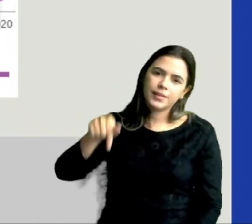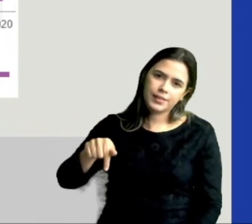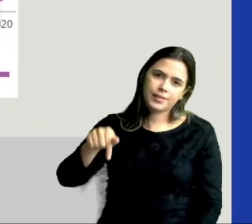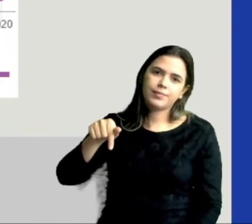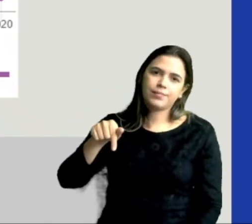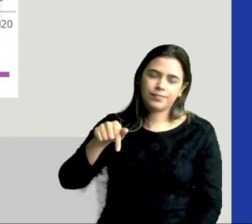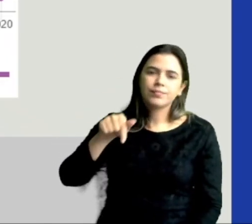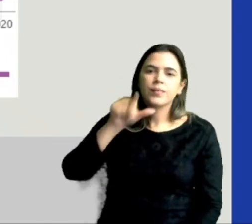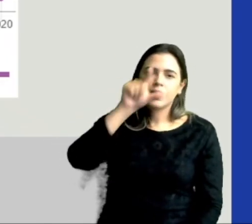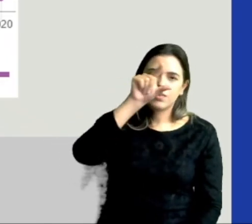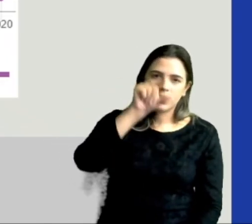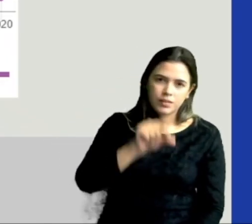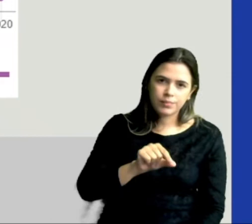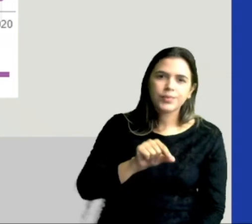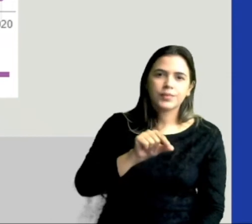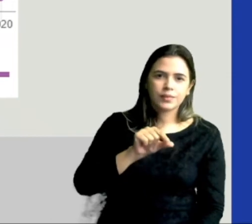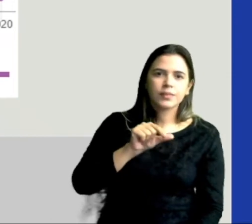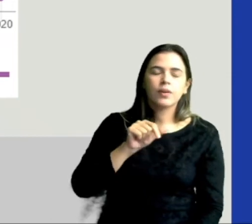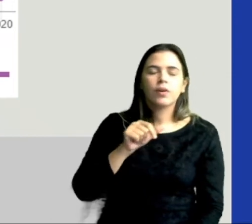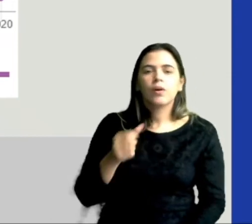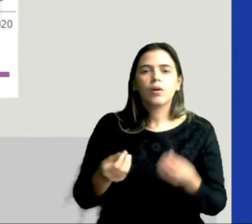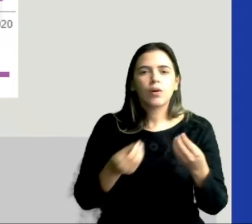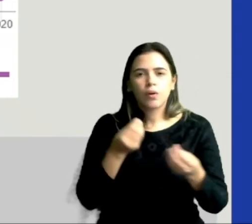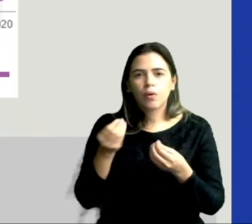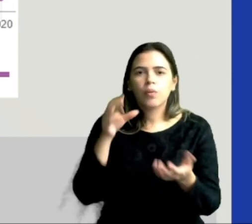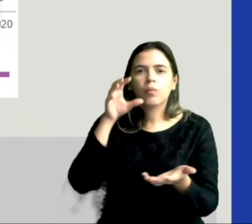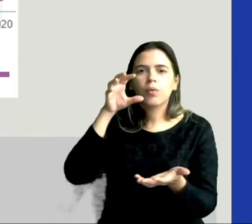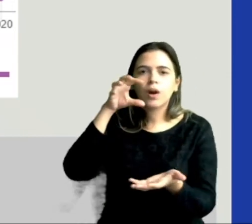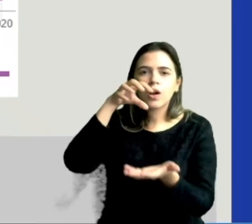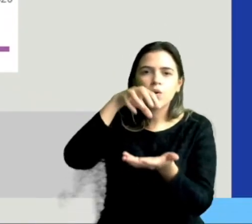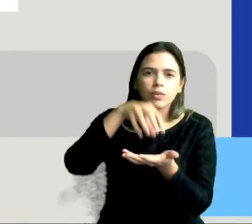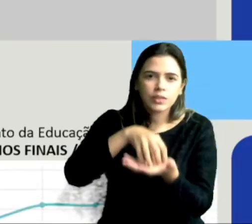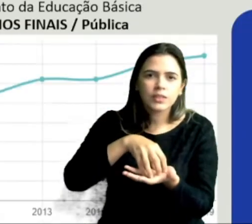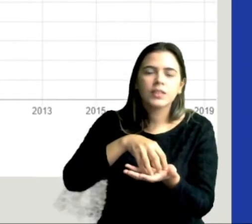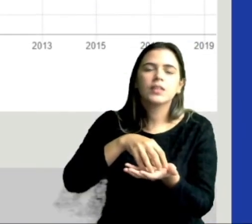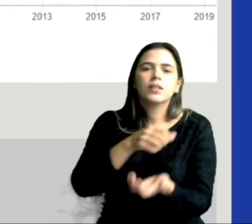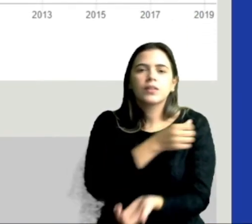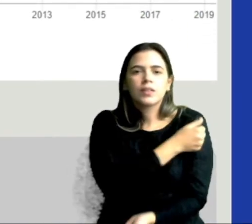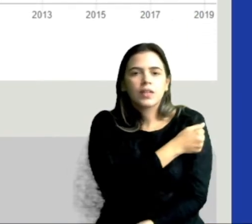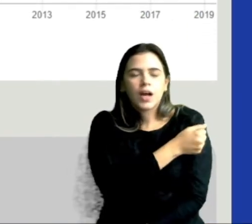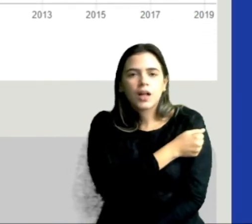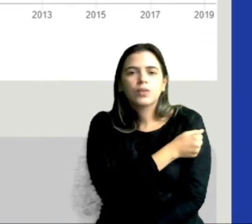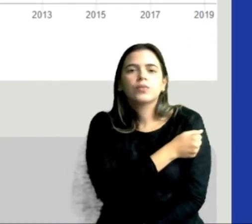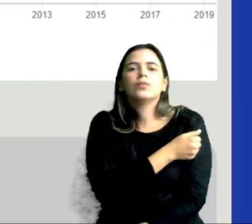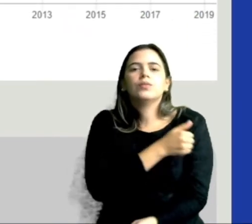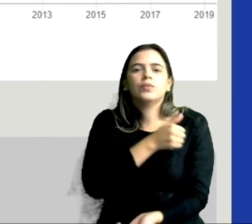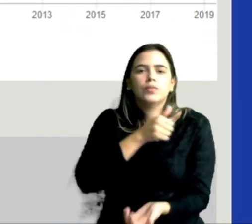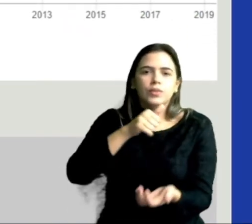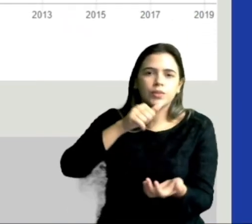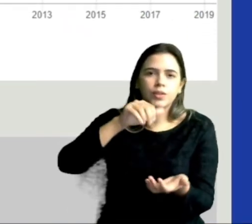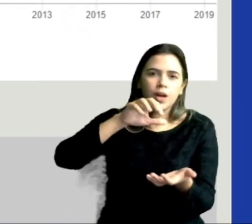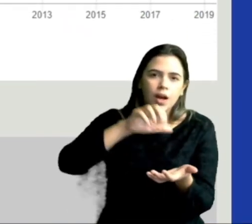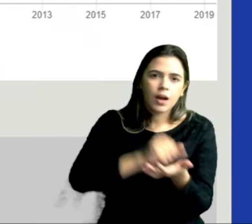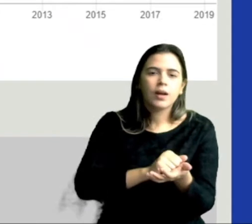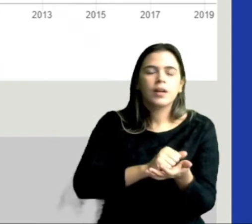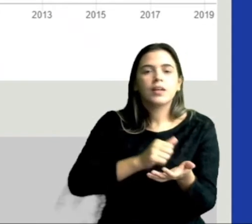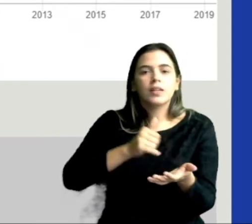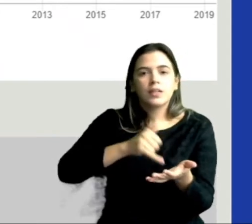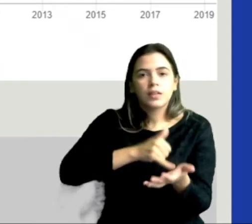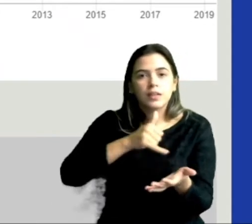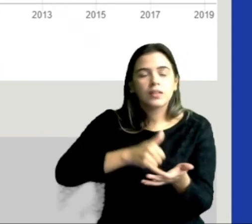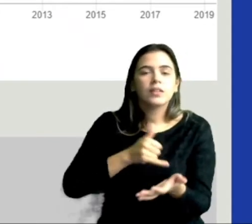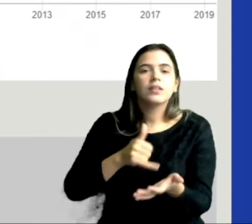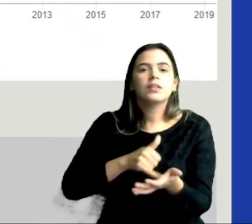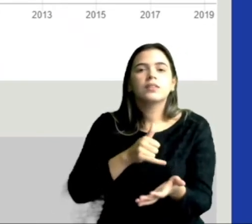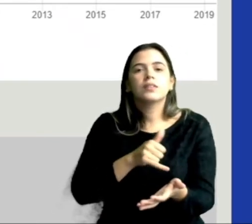né? Então, houve uma queda também, mas é isso. Assim como a grande concentração de alunos matriculados estão no ensino fundamental, a